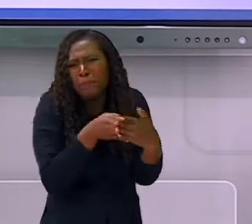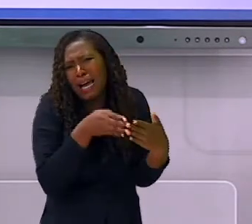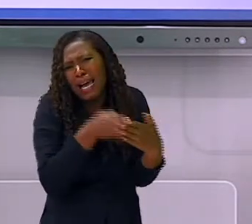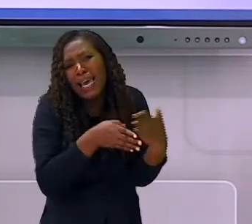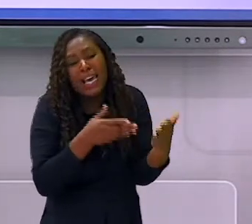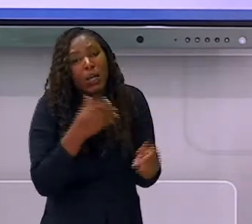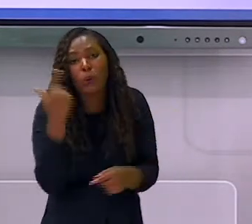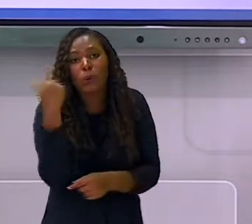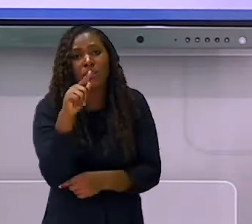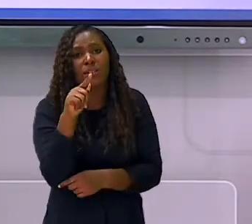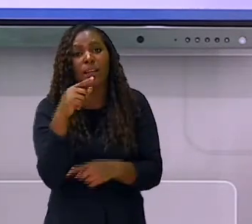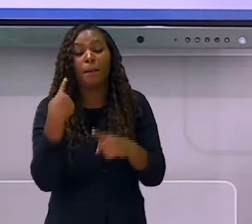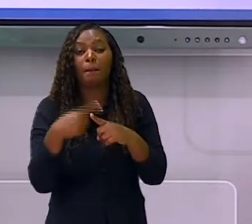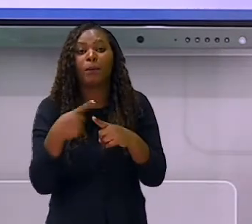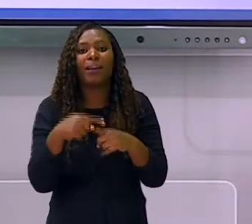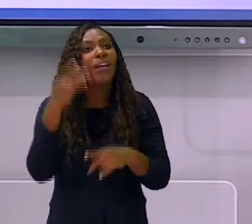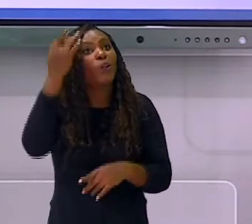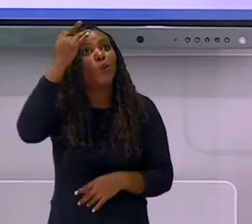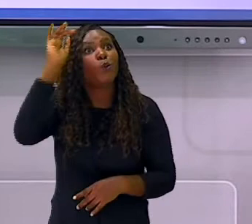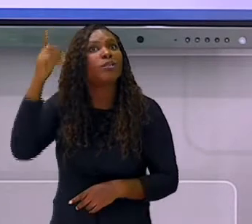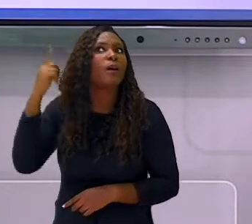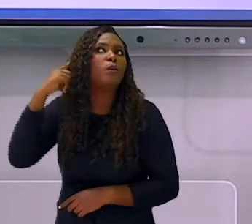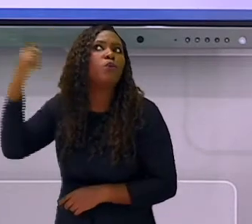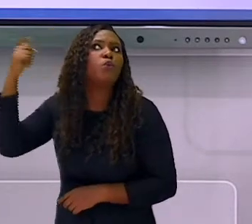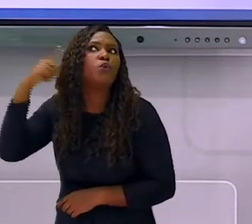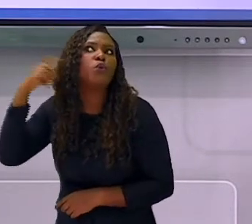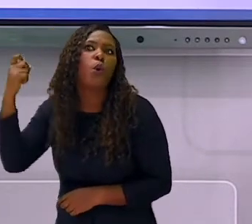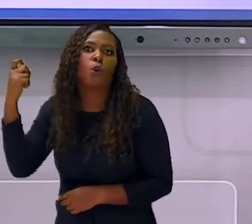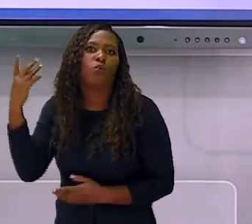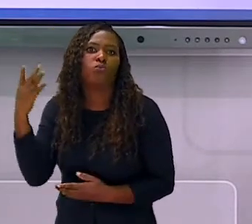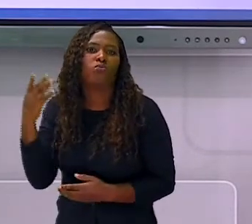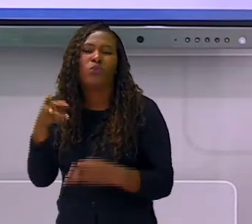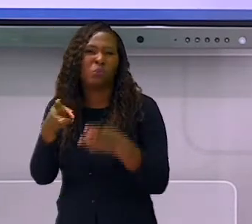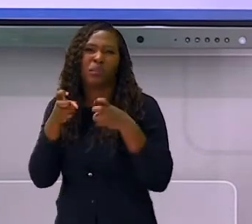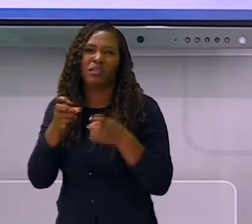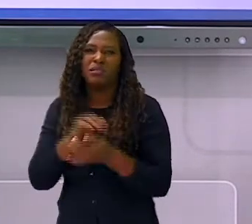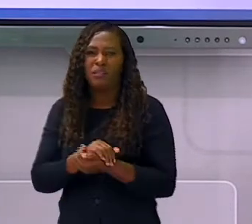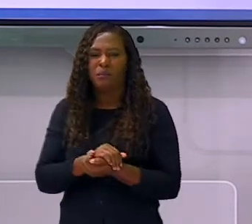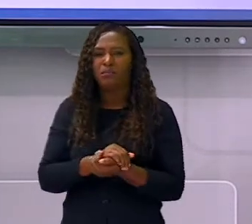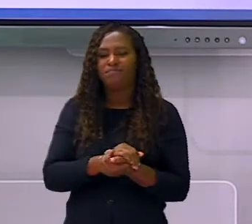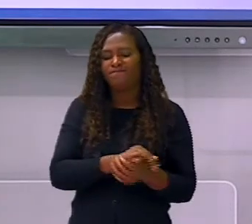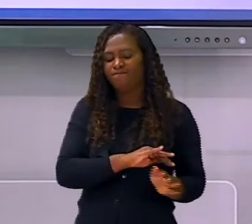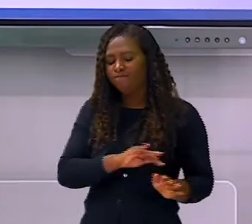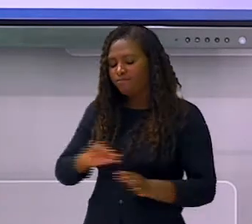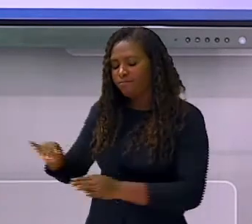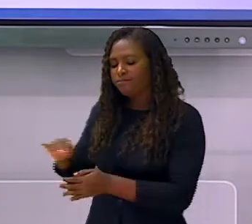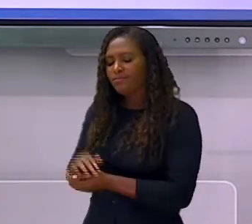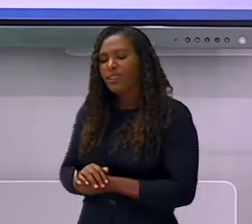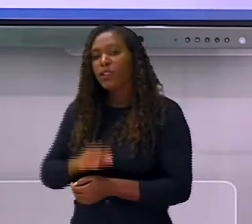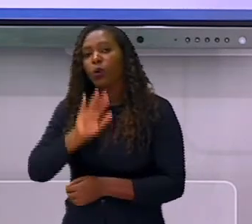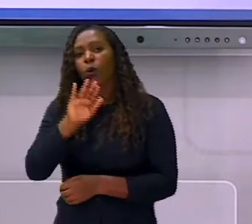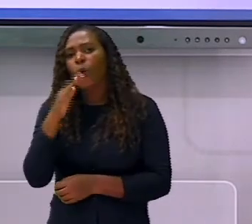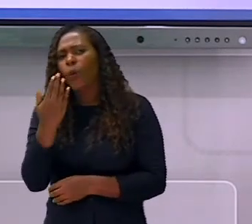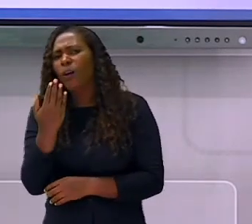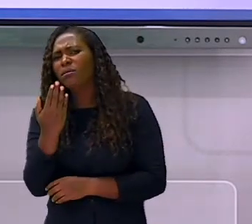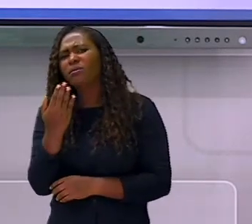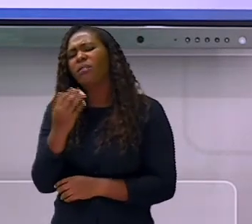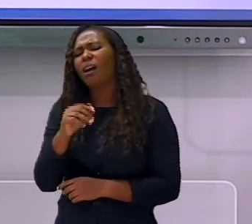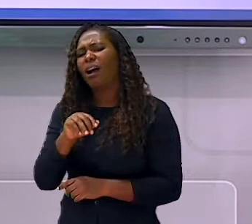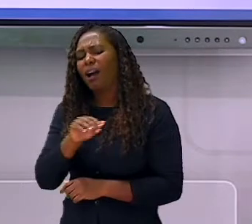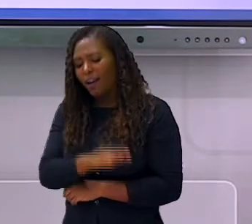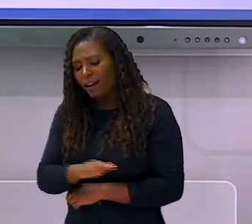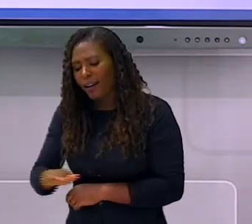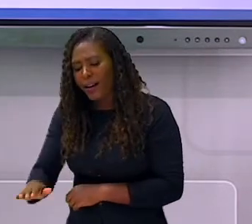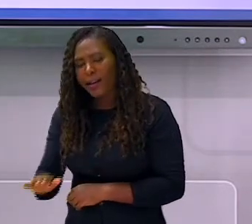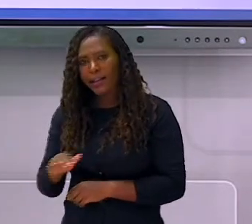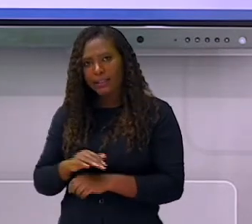entra na educação infantil, os pais e os professores não percebem a dislexia porque acham que